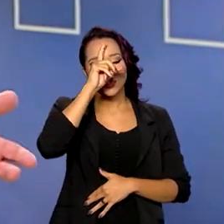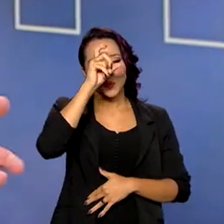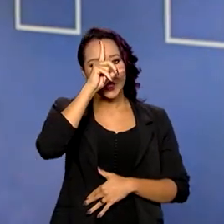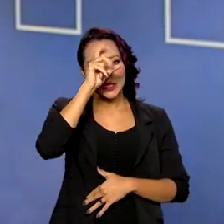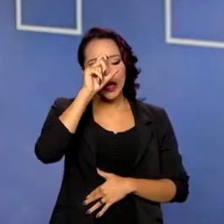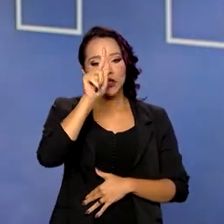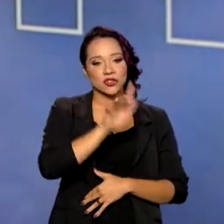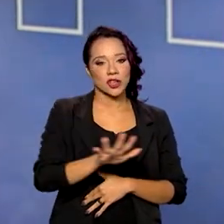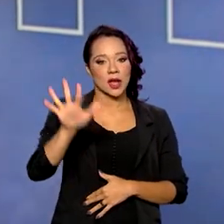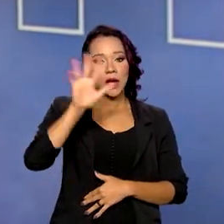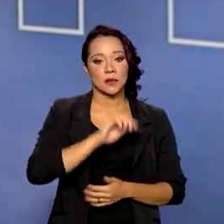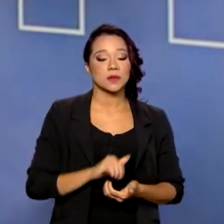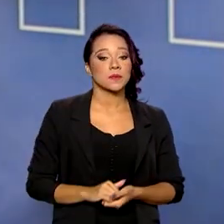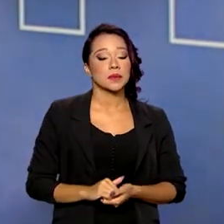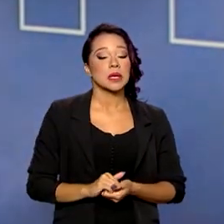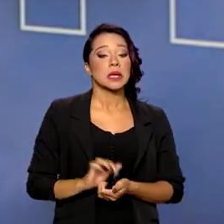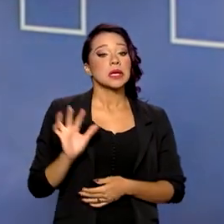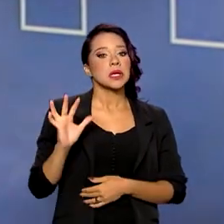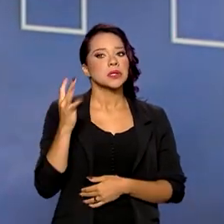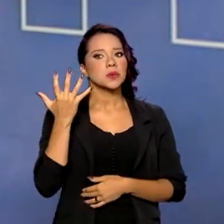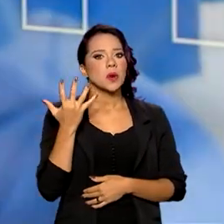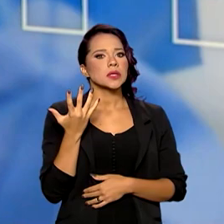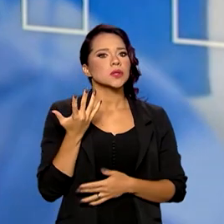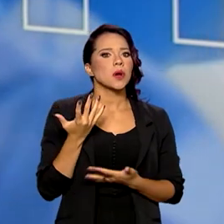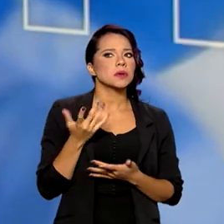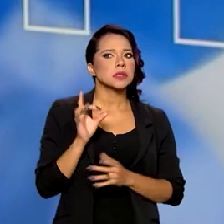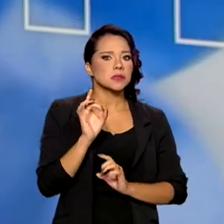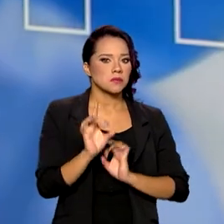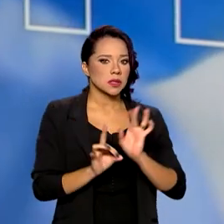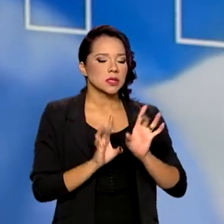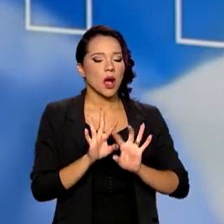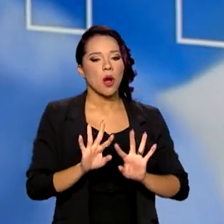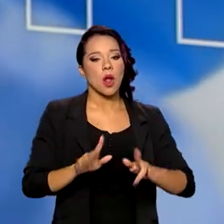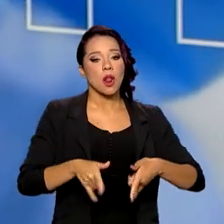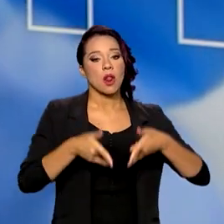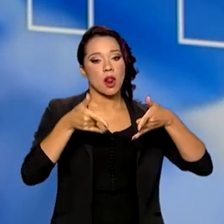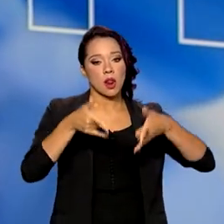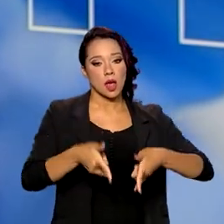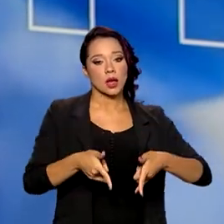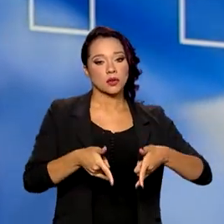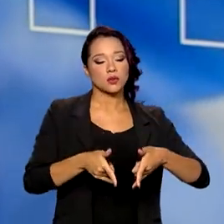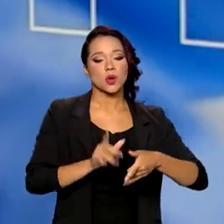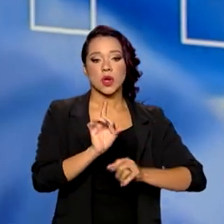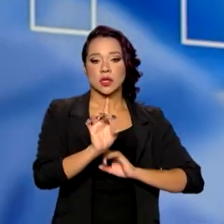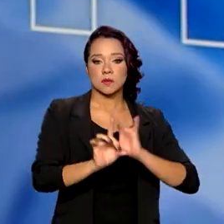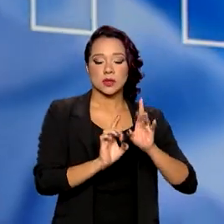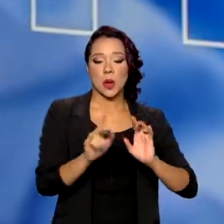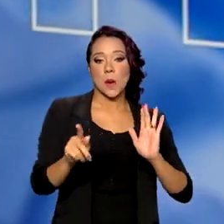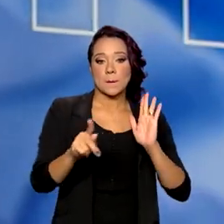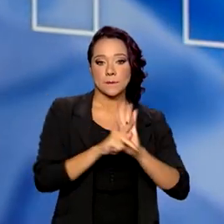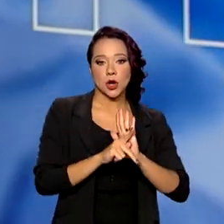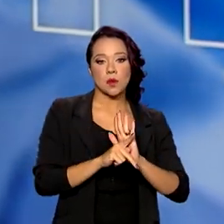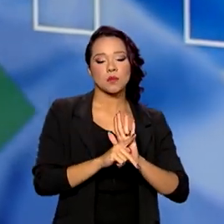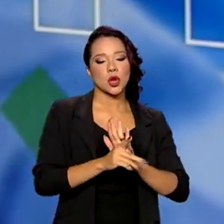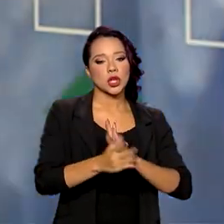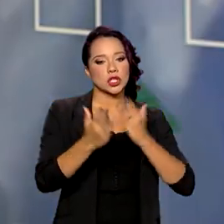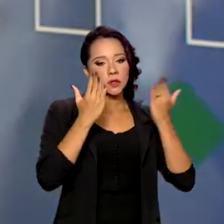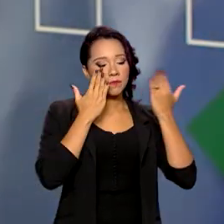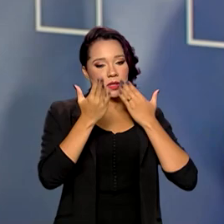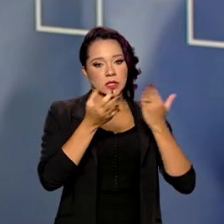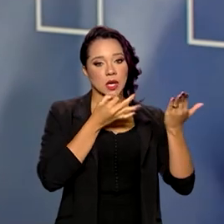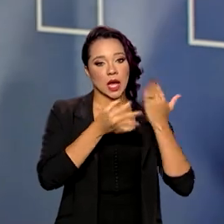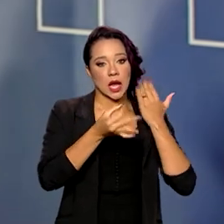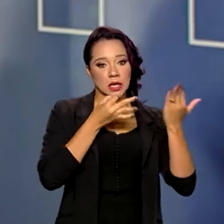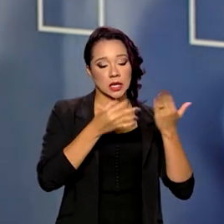gerais, em situações especiais, leitos especializados de psiquiatria. O